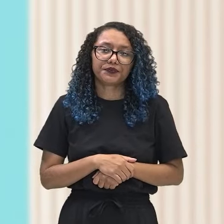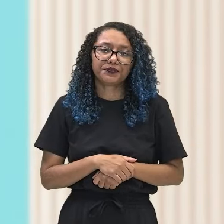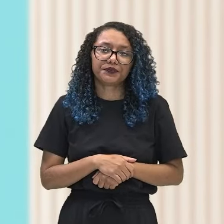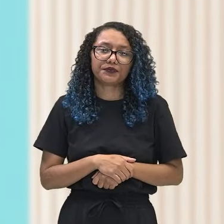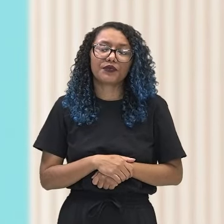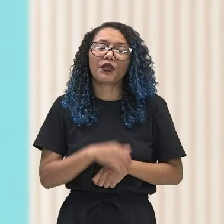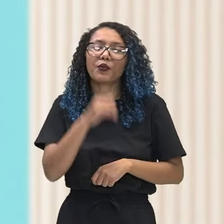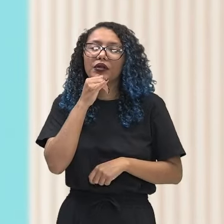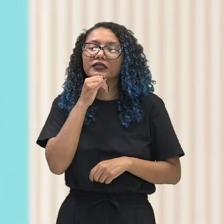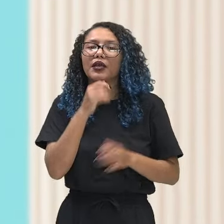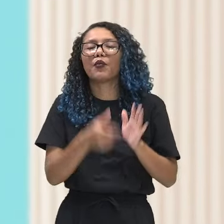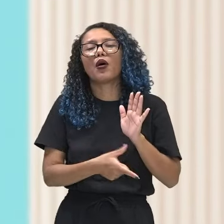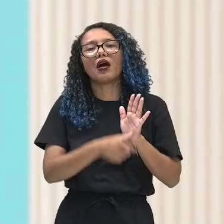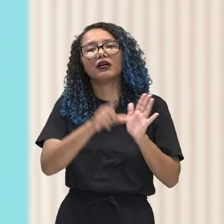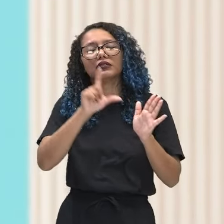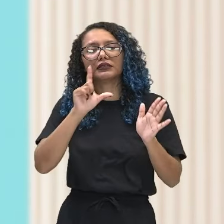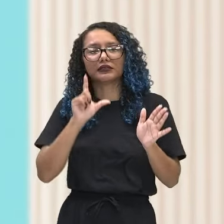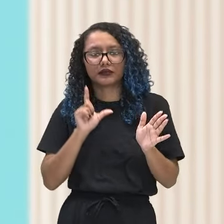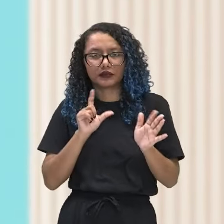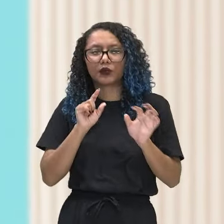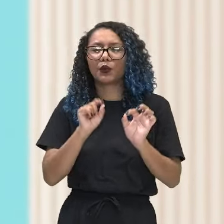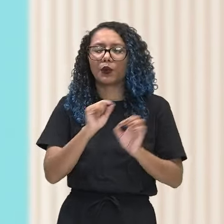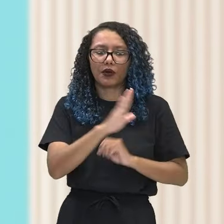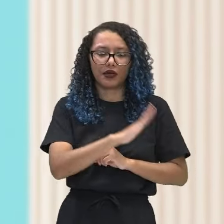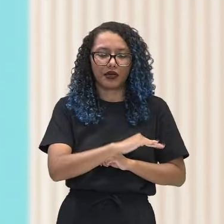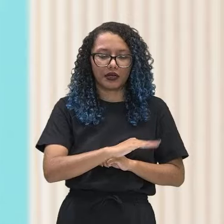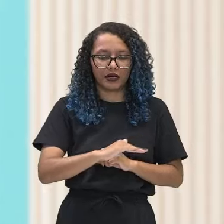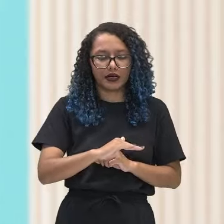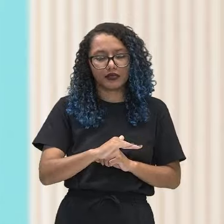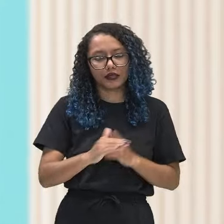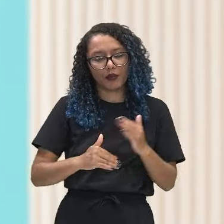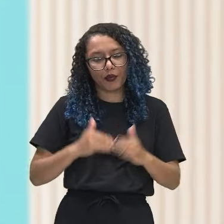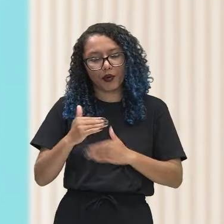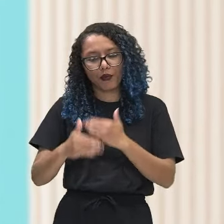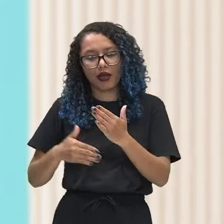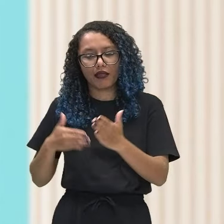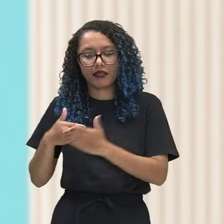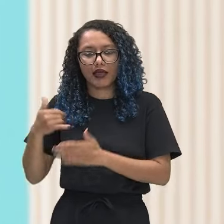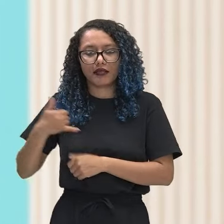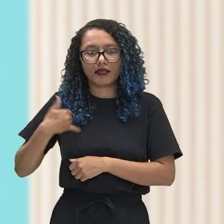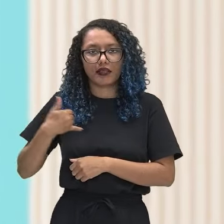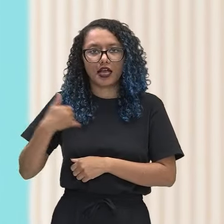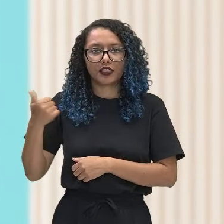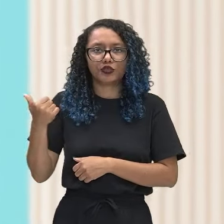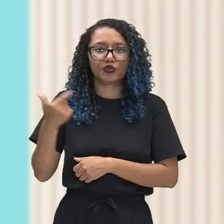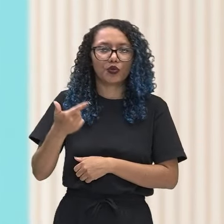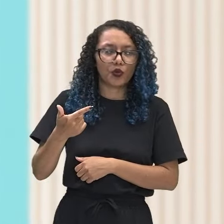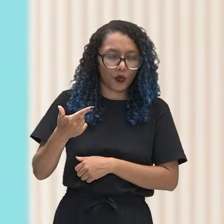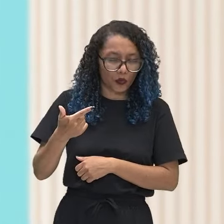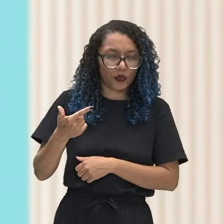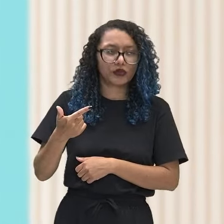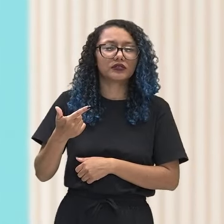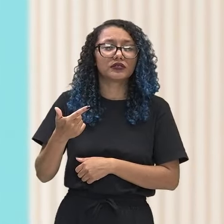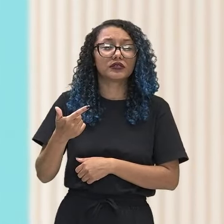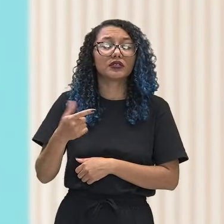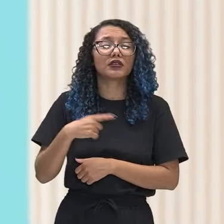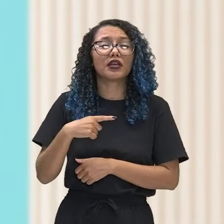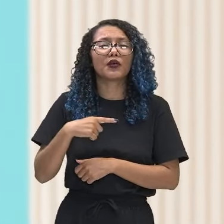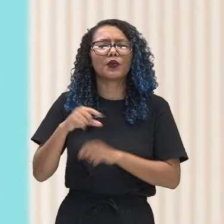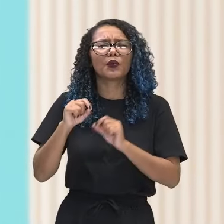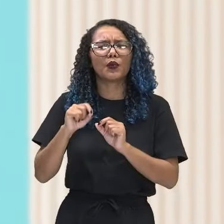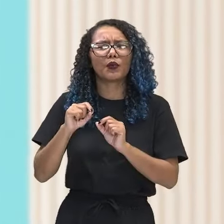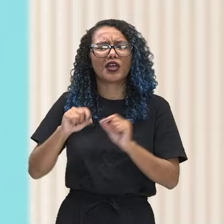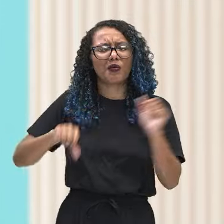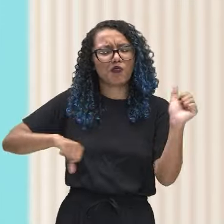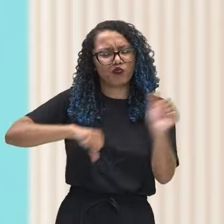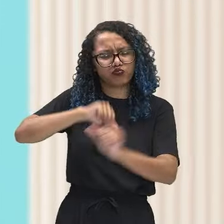era uma criança, chegou até os 12 anos, e aí acontece uma enxurrada de